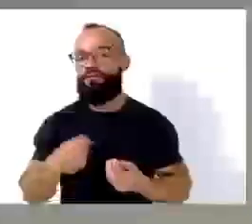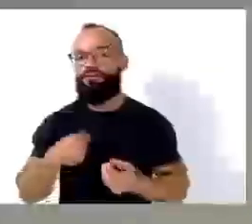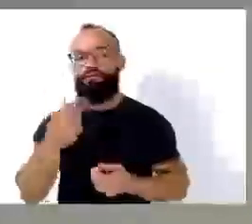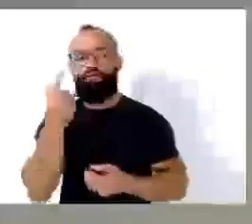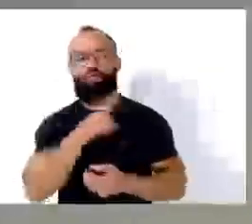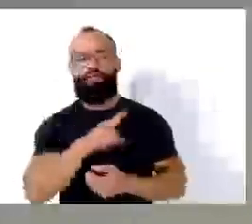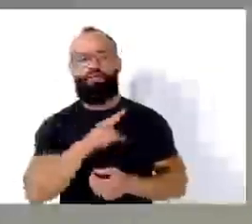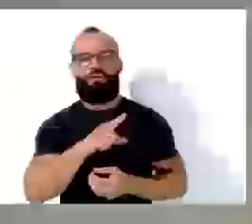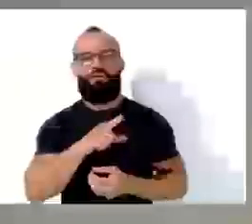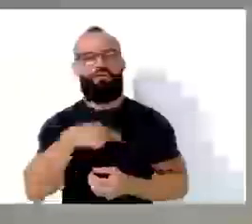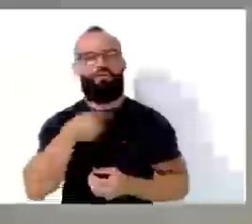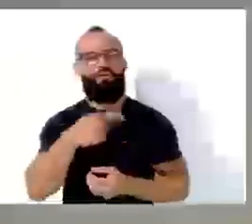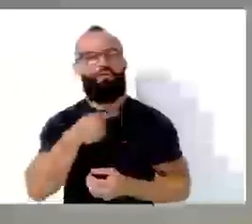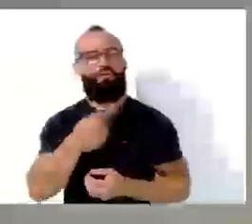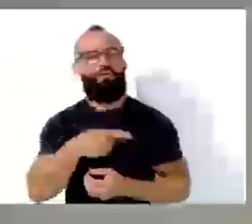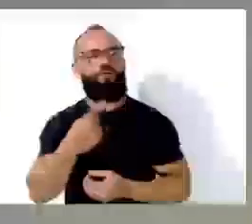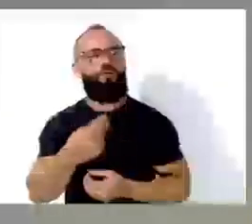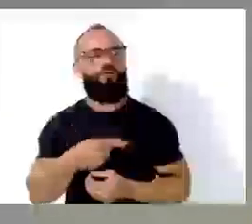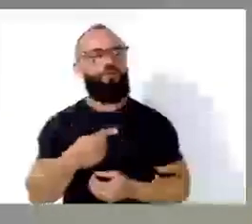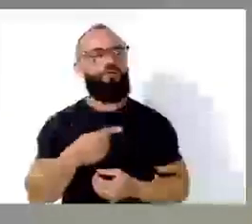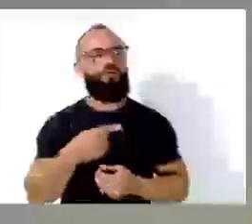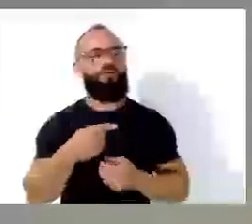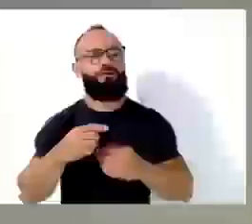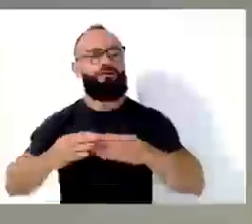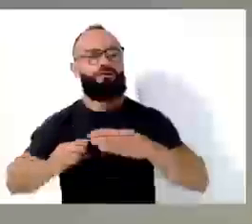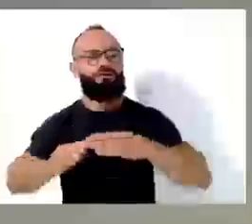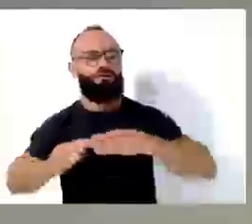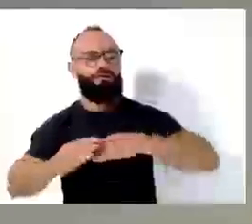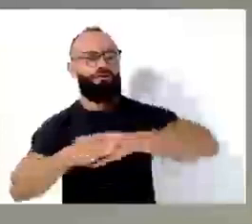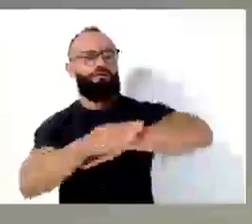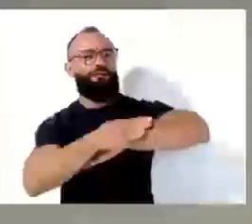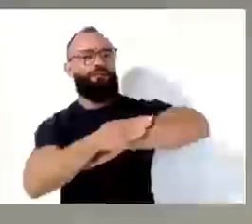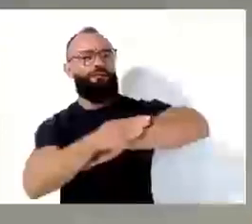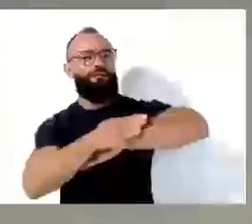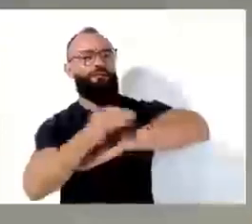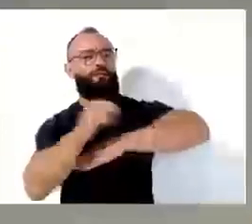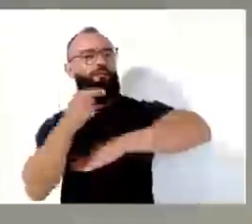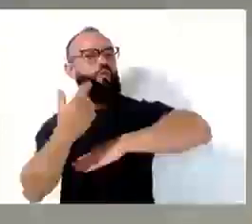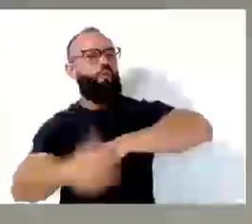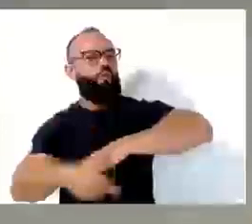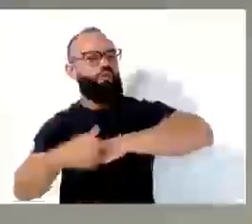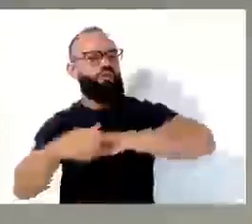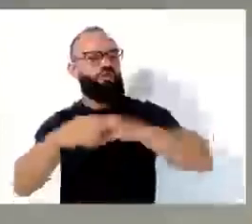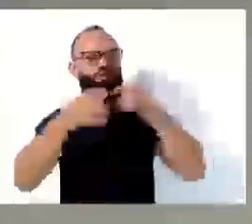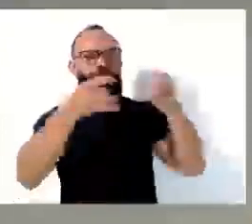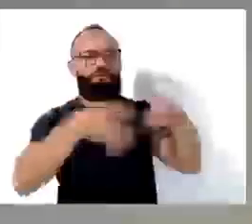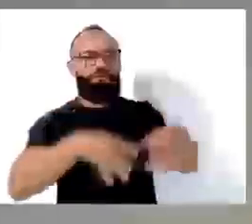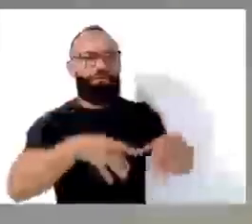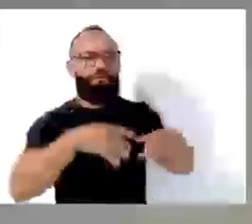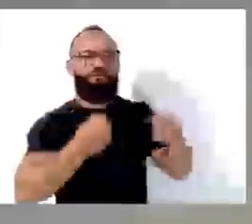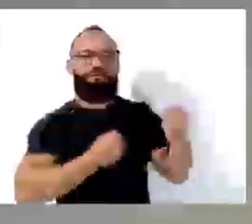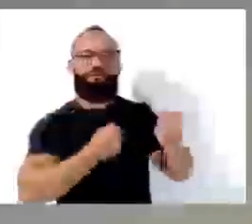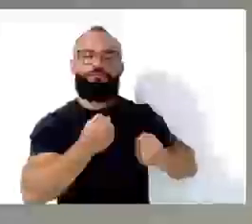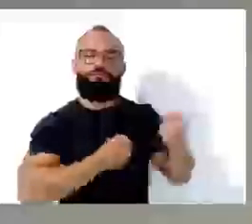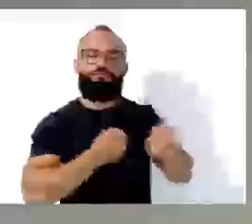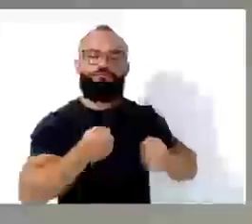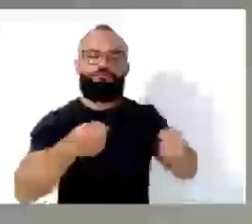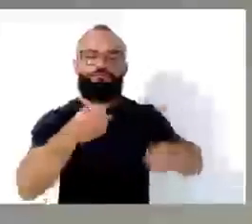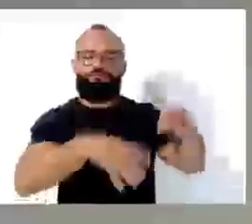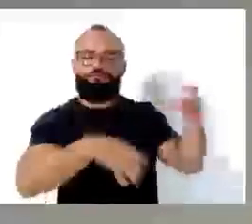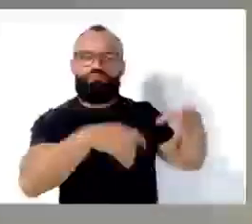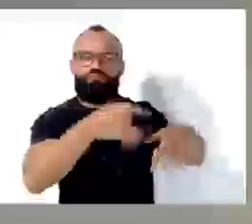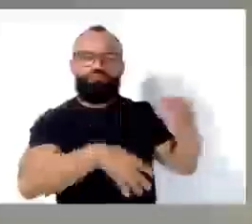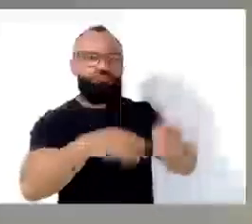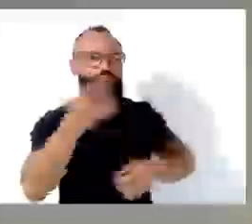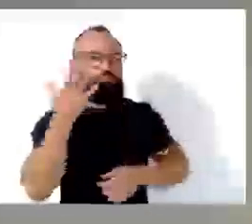subir o morro, a Segonheira que estava com esse caminhão, né? Não conseguia subir o morro aonde era para ser descartado essas carcaças, não sei onde